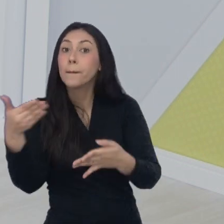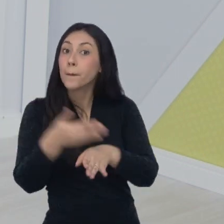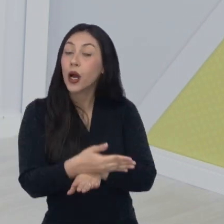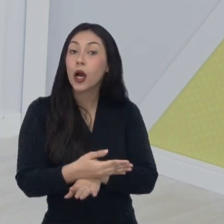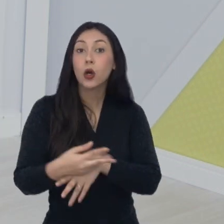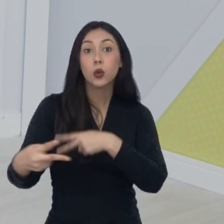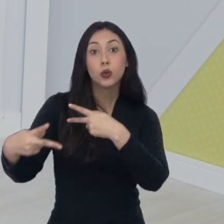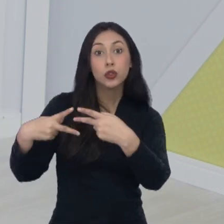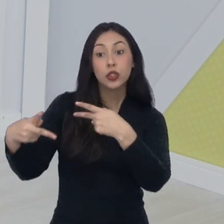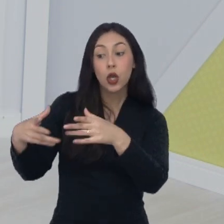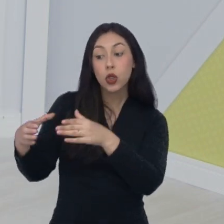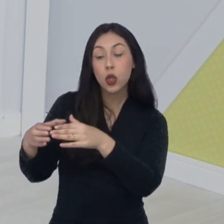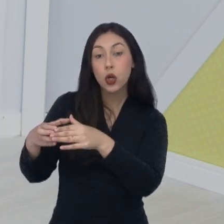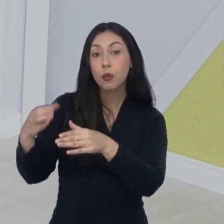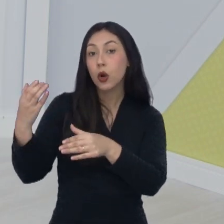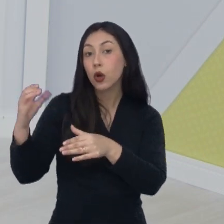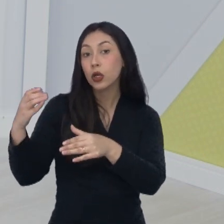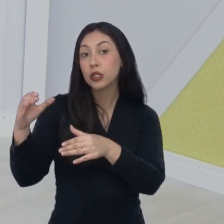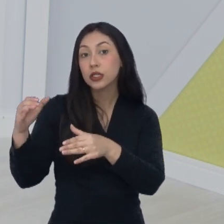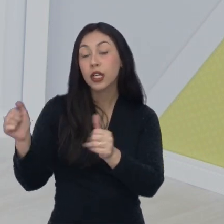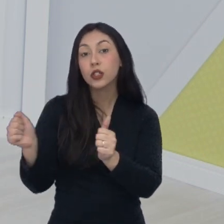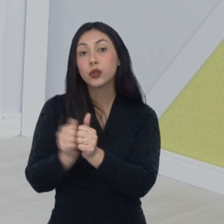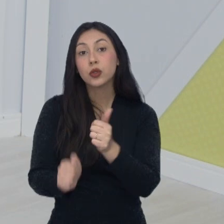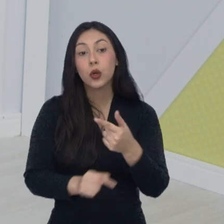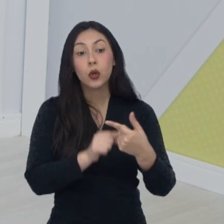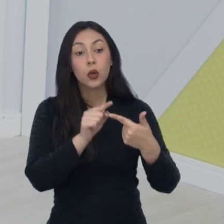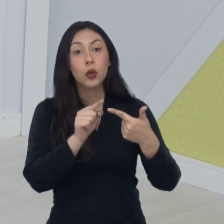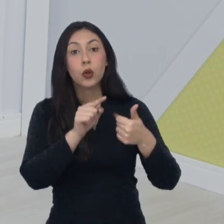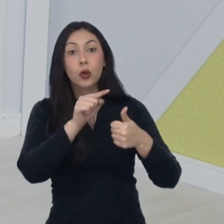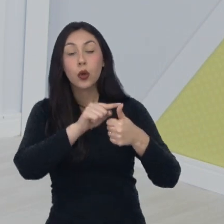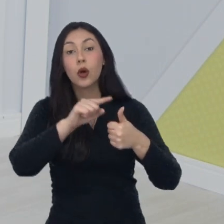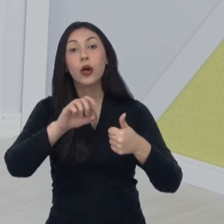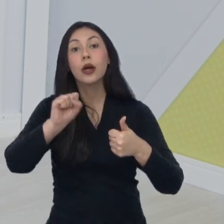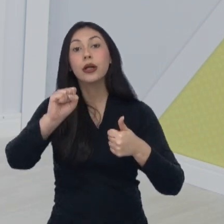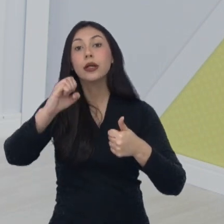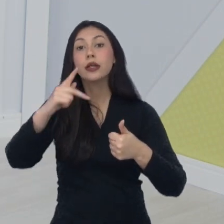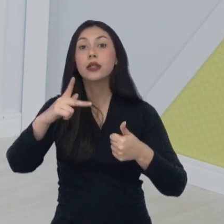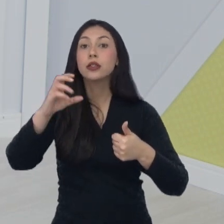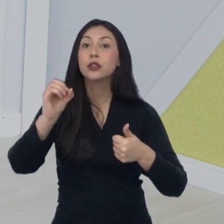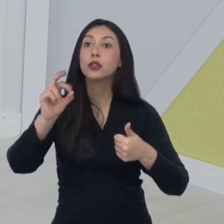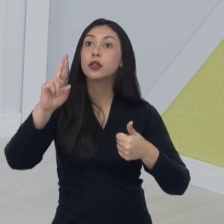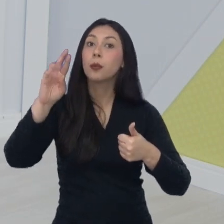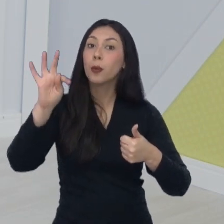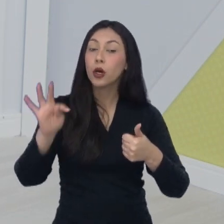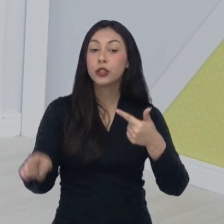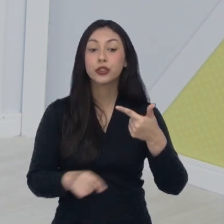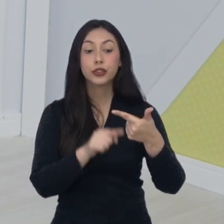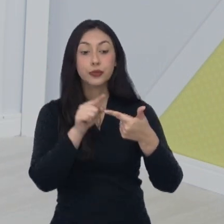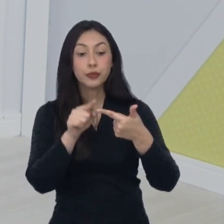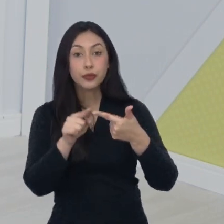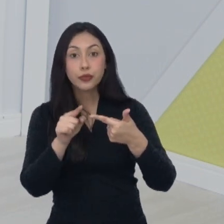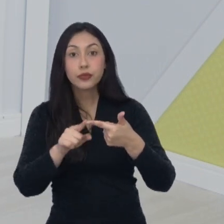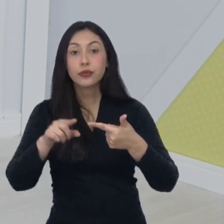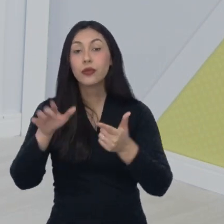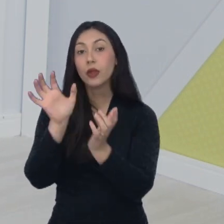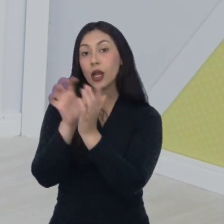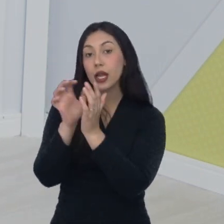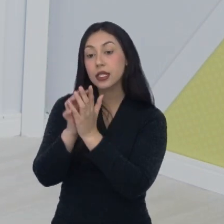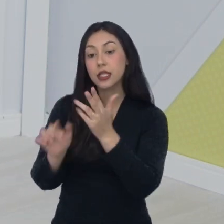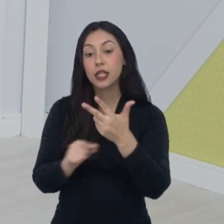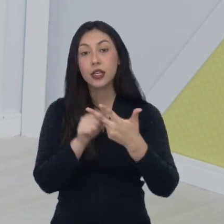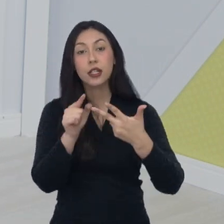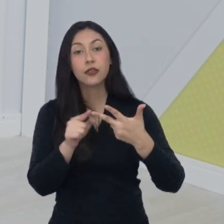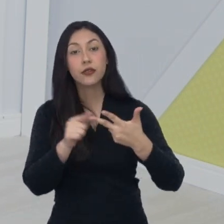São José está no Grupo C, ao lado do Esporte Recife, do Atlético Paranaense e também do Inter de Porto Alegre. E a primeira rodada já é amanhã,